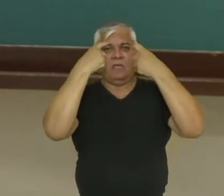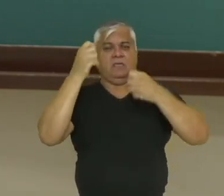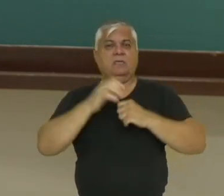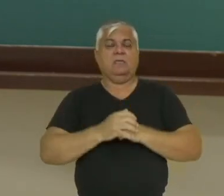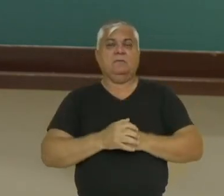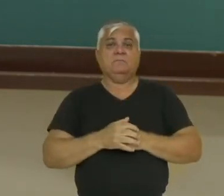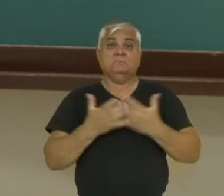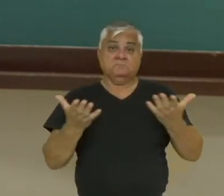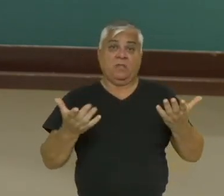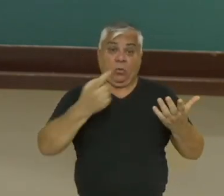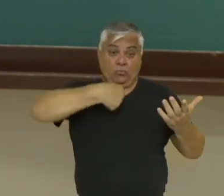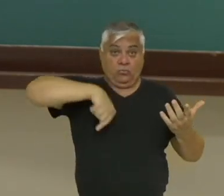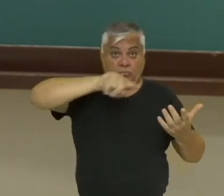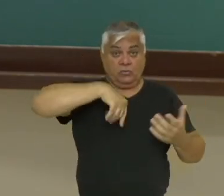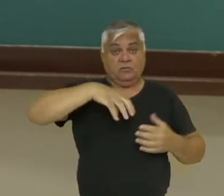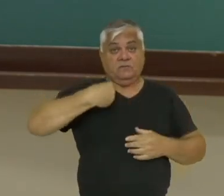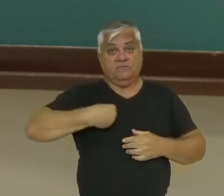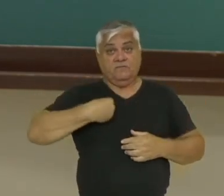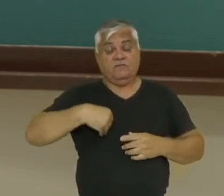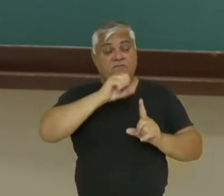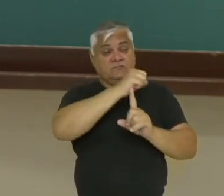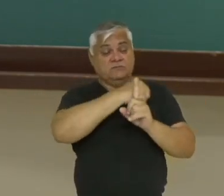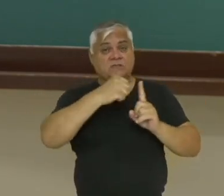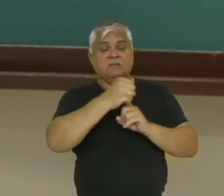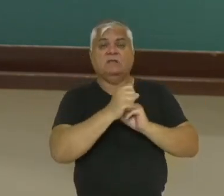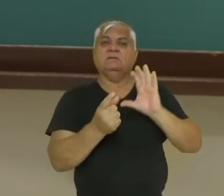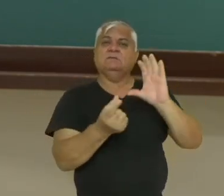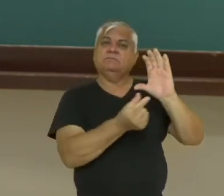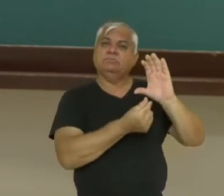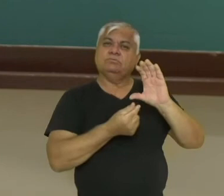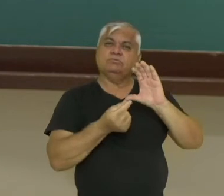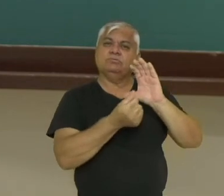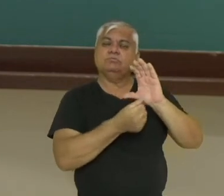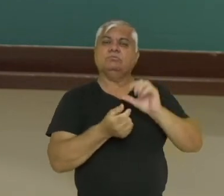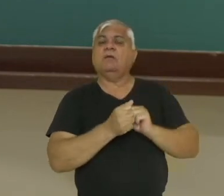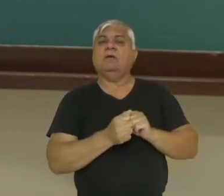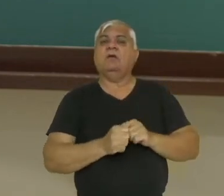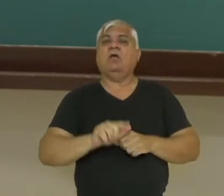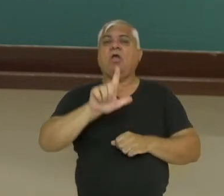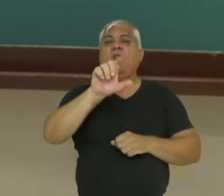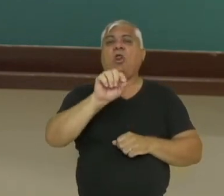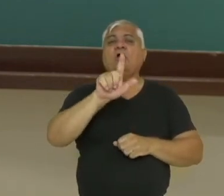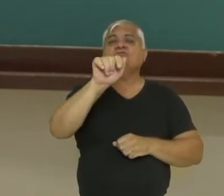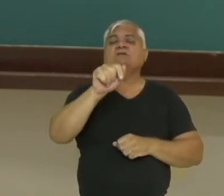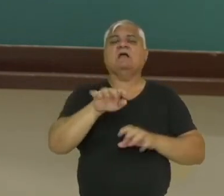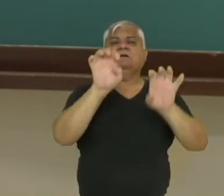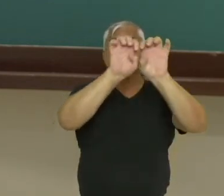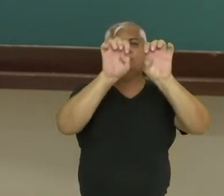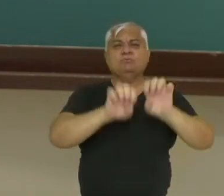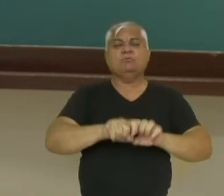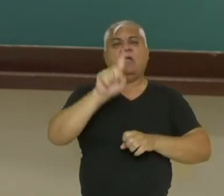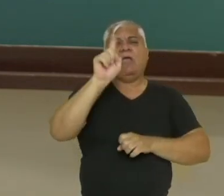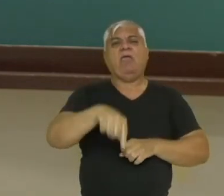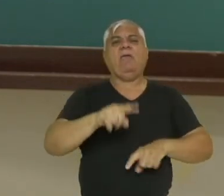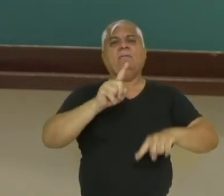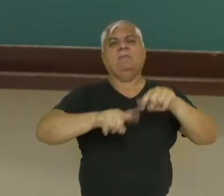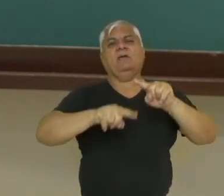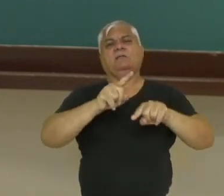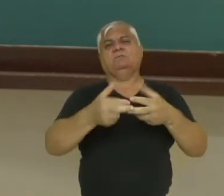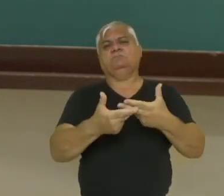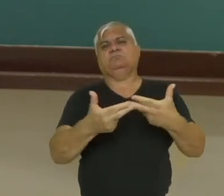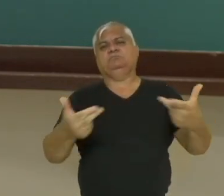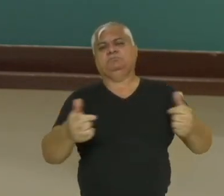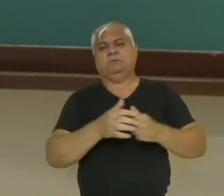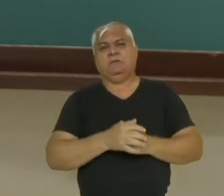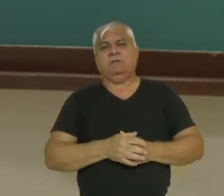E como nós vivemos numa sociedade capitalista, a lógica que a estrutura é a lógica da mercadoria. E isso